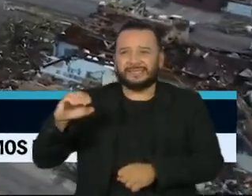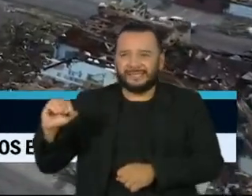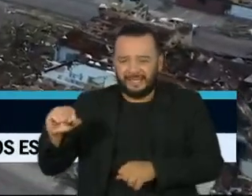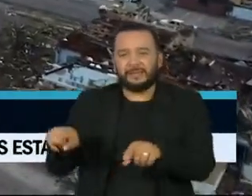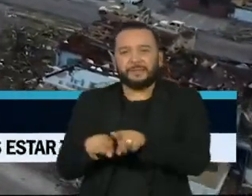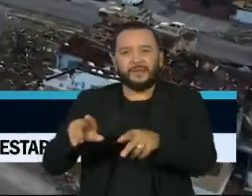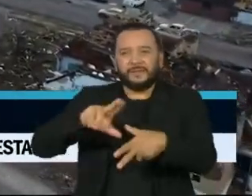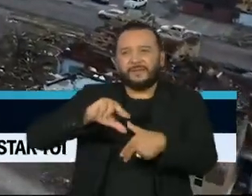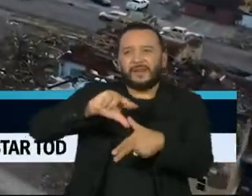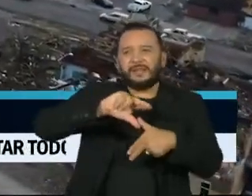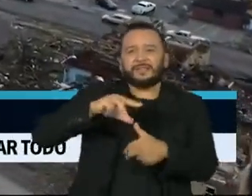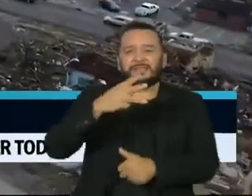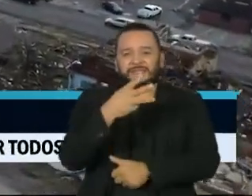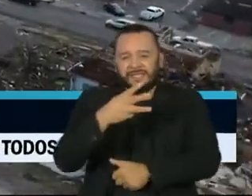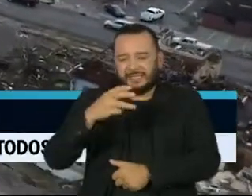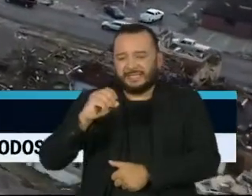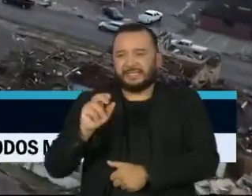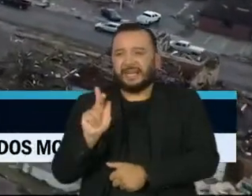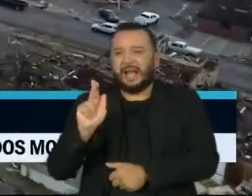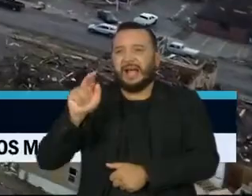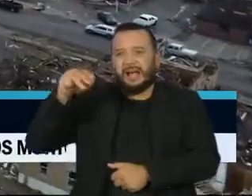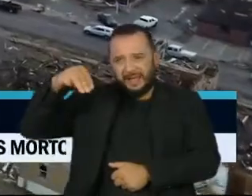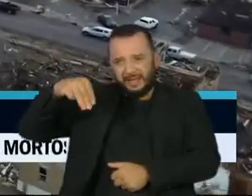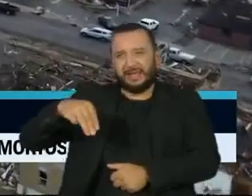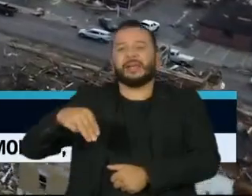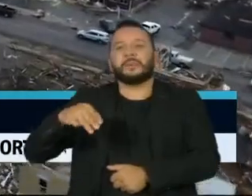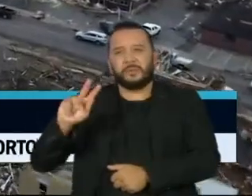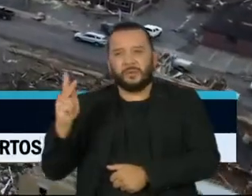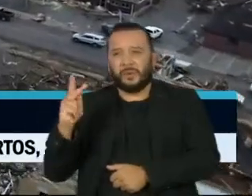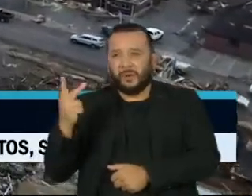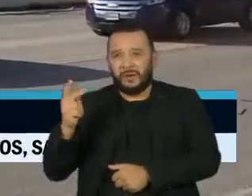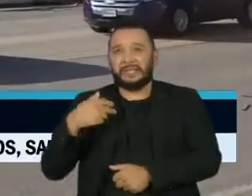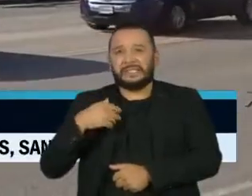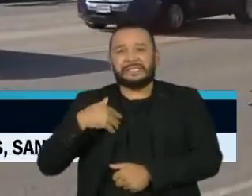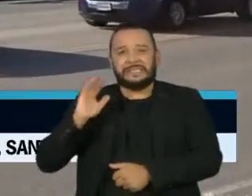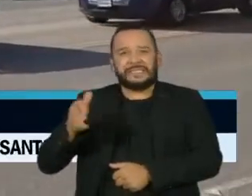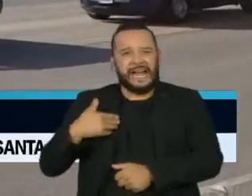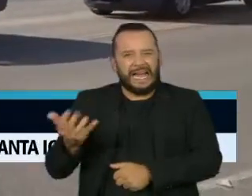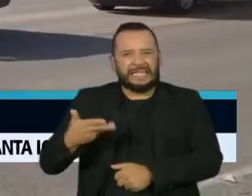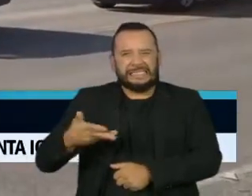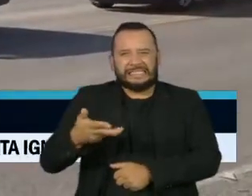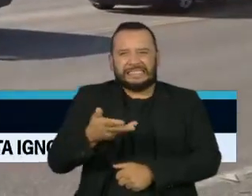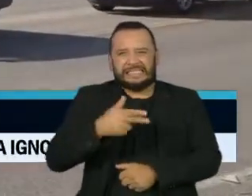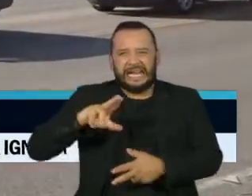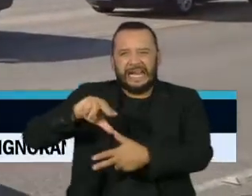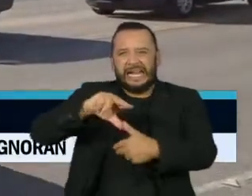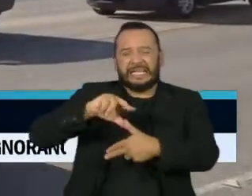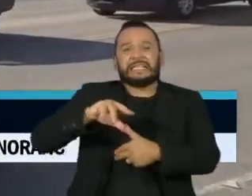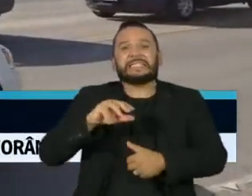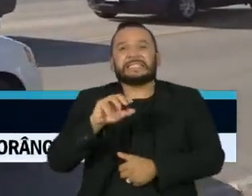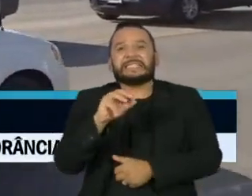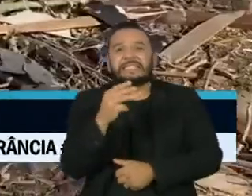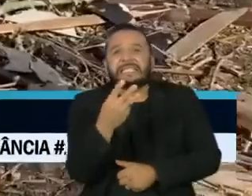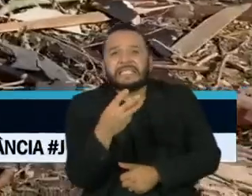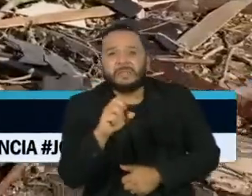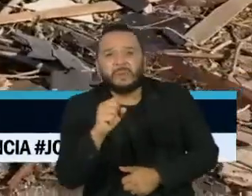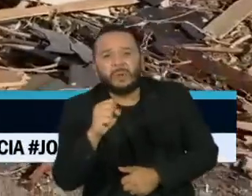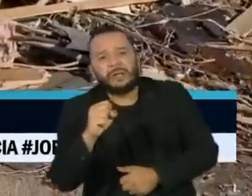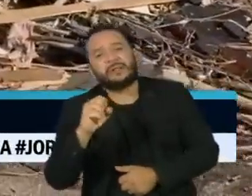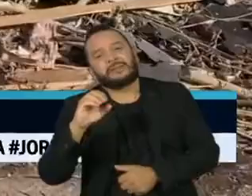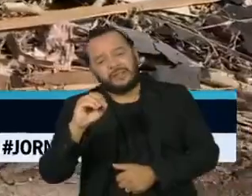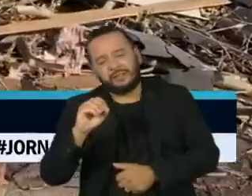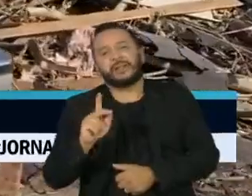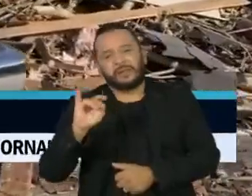quilômetros por hora, os tornados percorreram mais de 380 quilômetros e atingiram outros quatro estados, Arkansas,